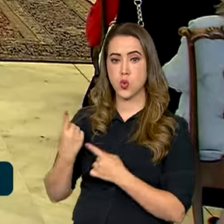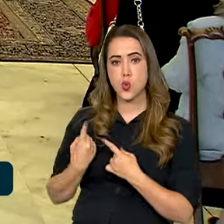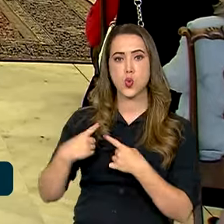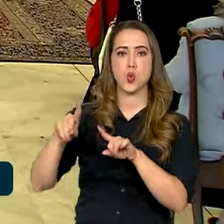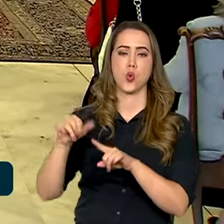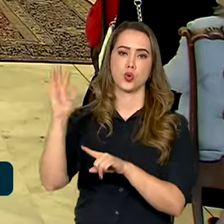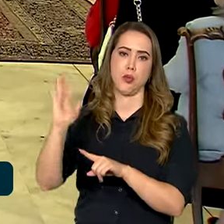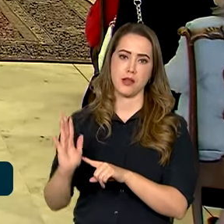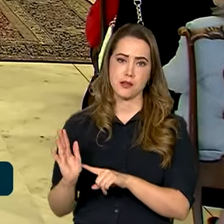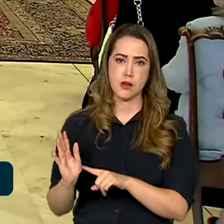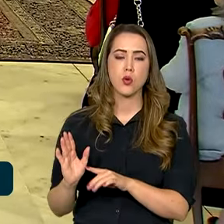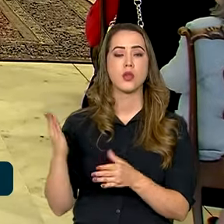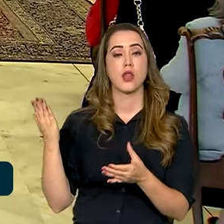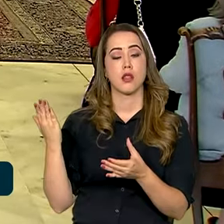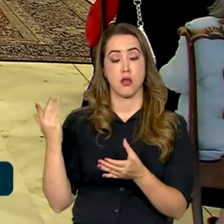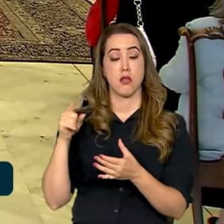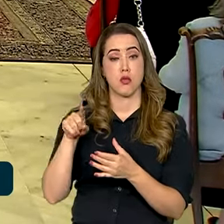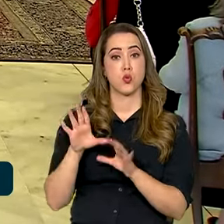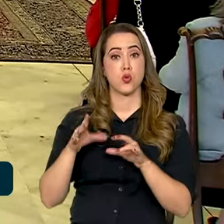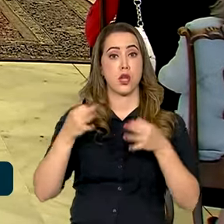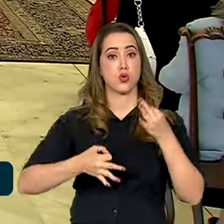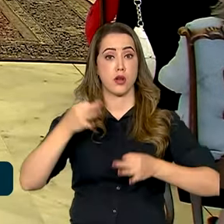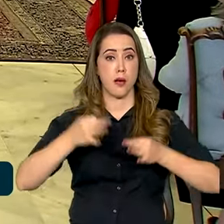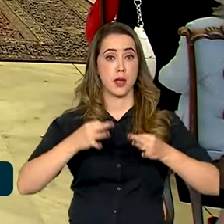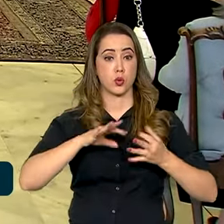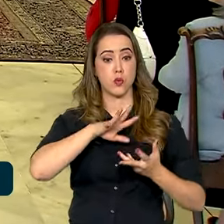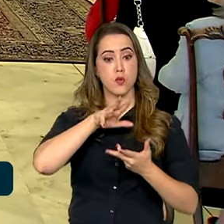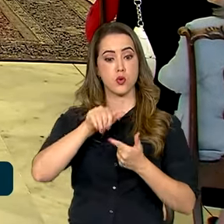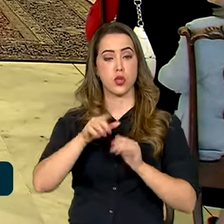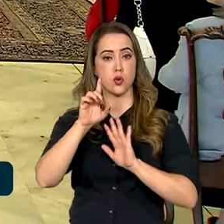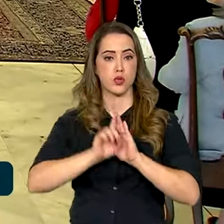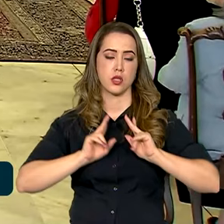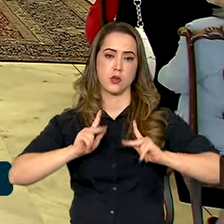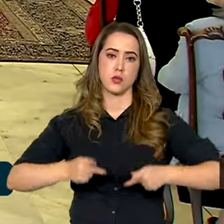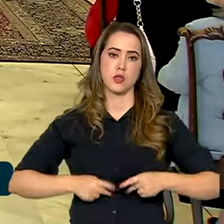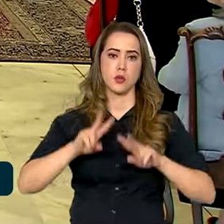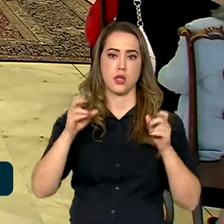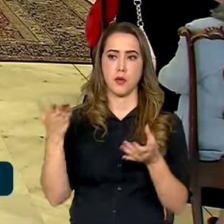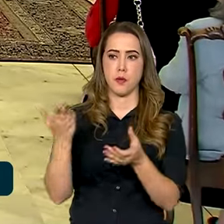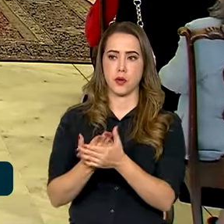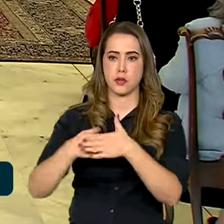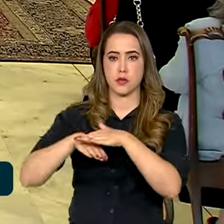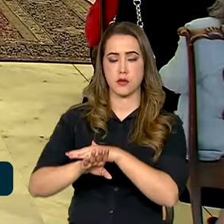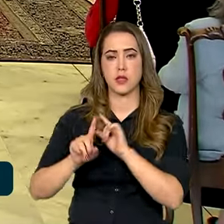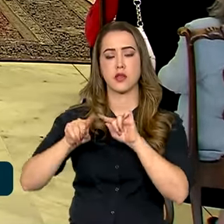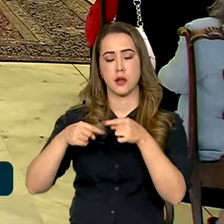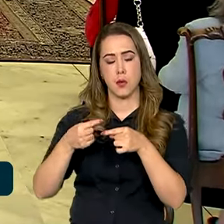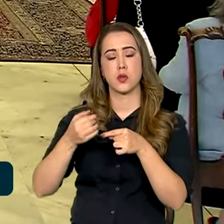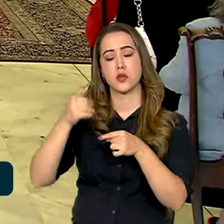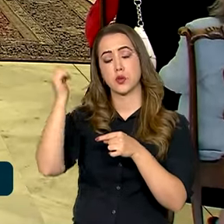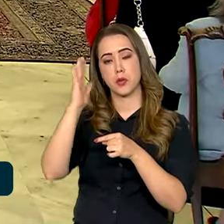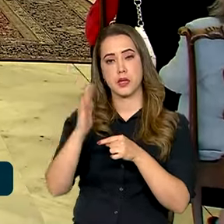Estado brasileiro na Corte Interamericana de Direitos Humanos. O caso foi arquivado após o Brasil cumprir